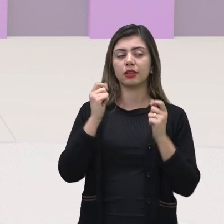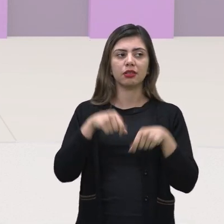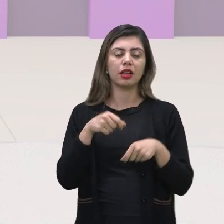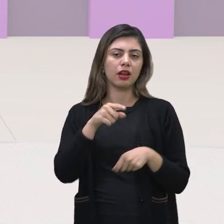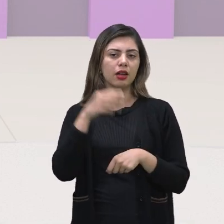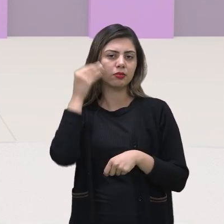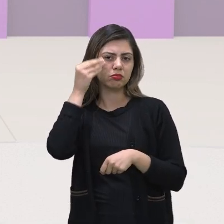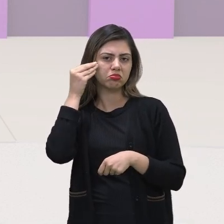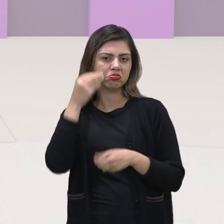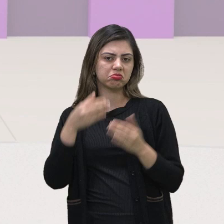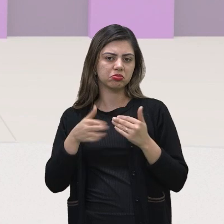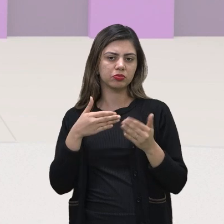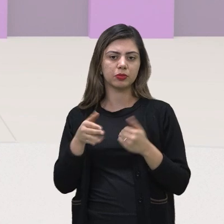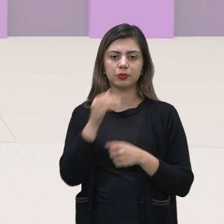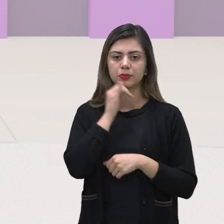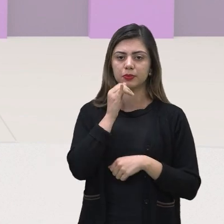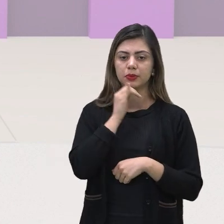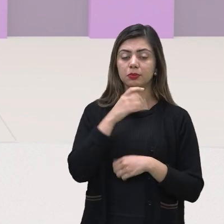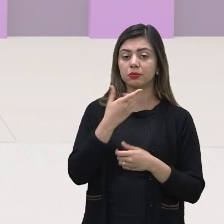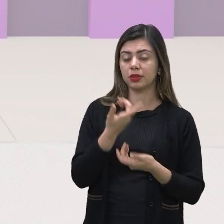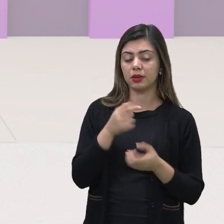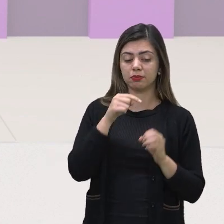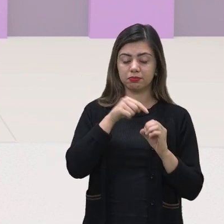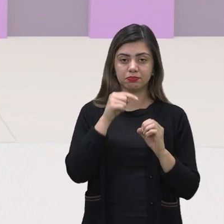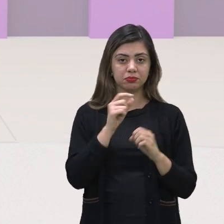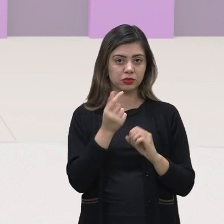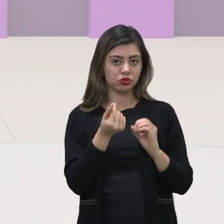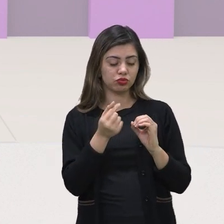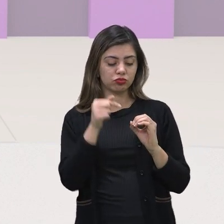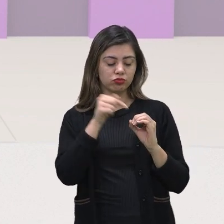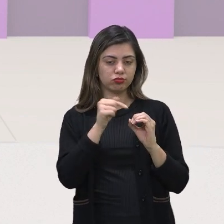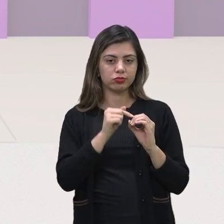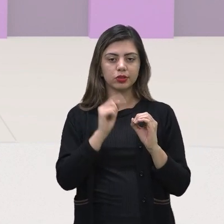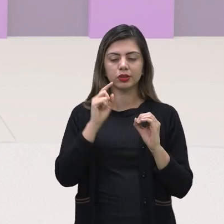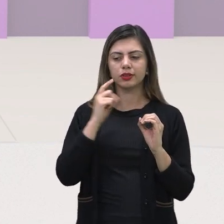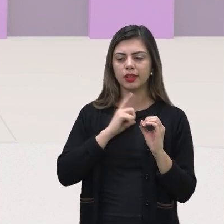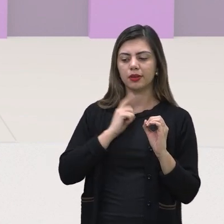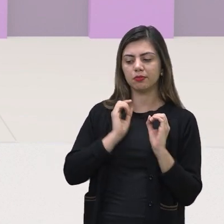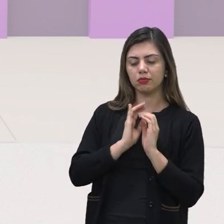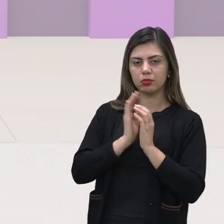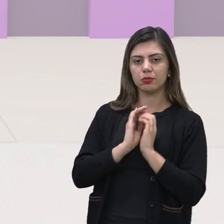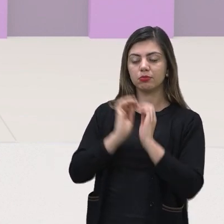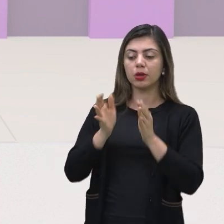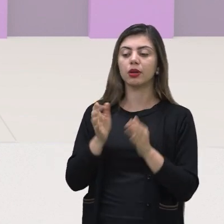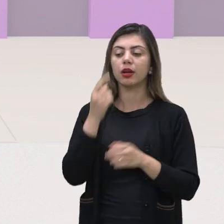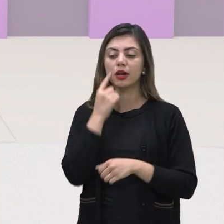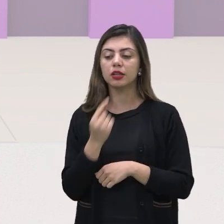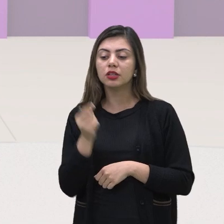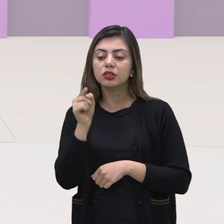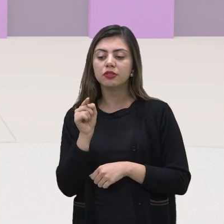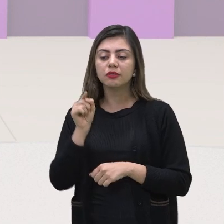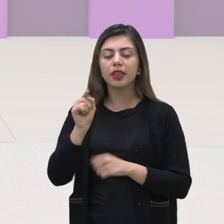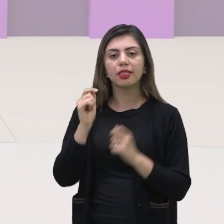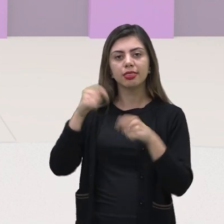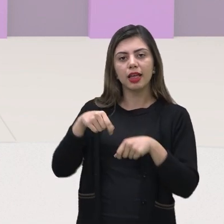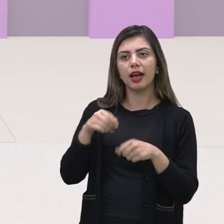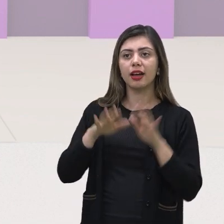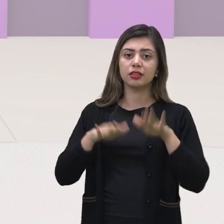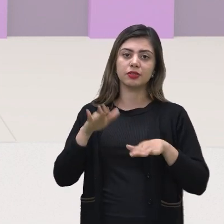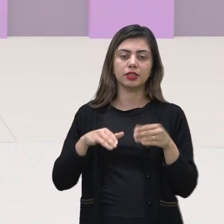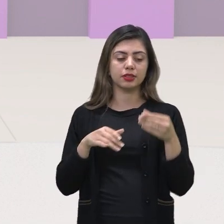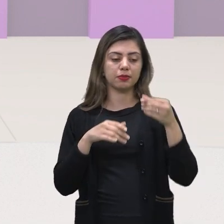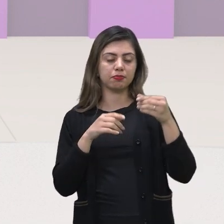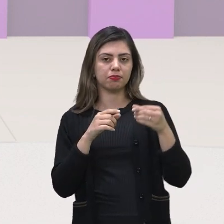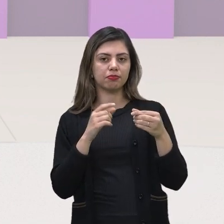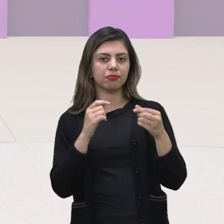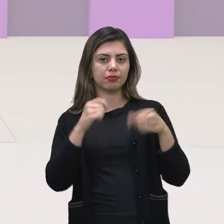qualquer por exemplo ao lançar uma moeda é possível que ao lançá-la você consiga deixá-la em pé mas